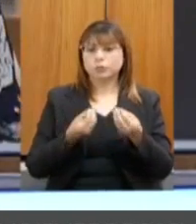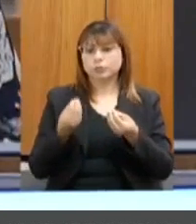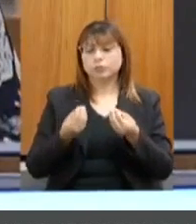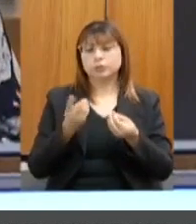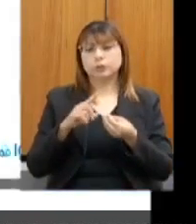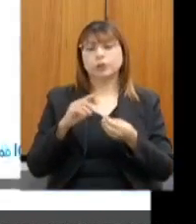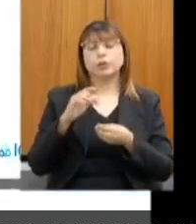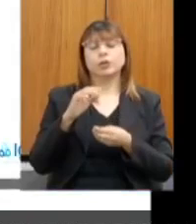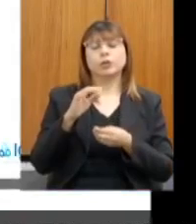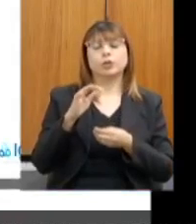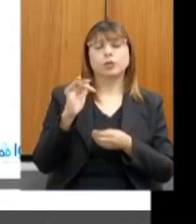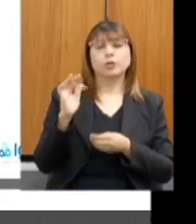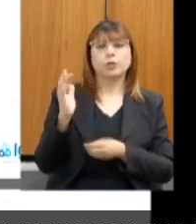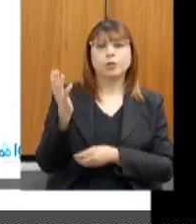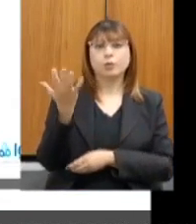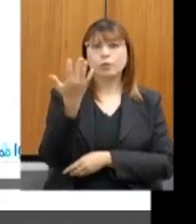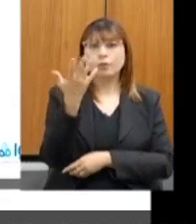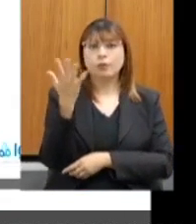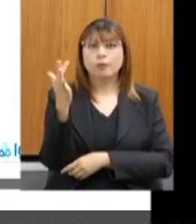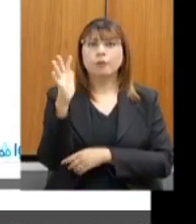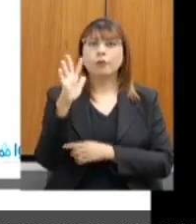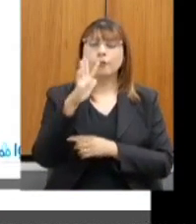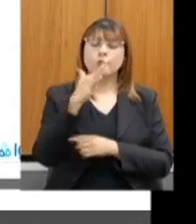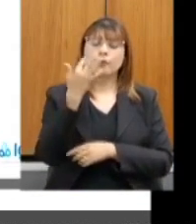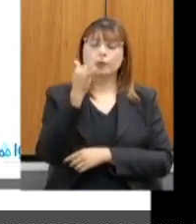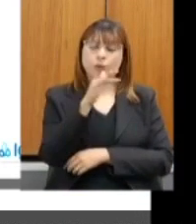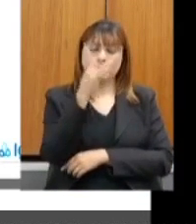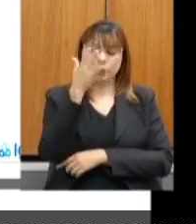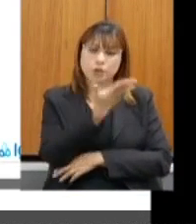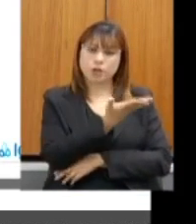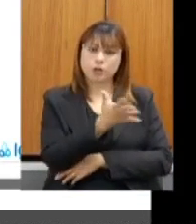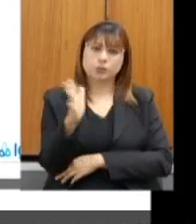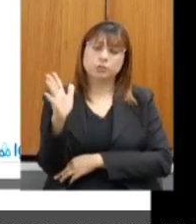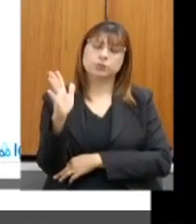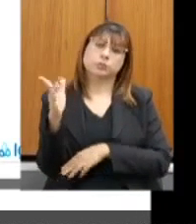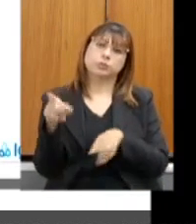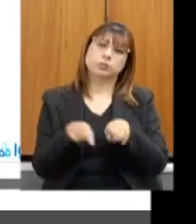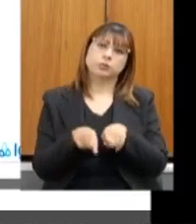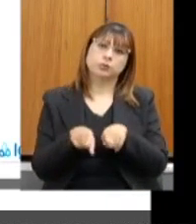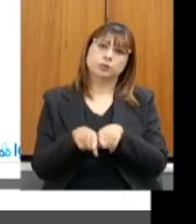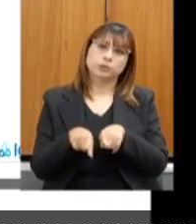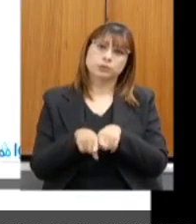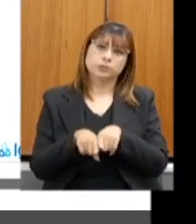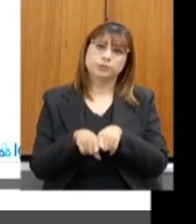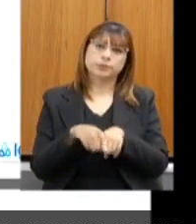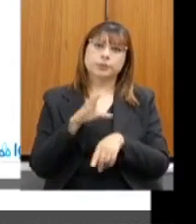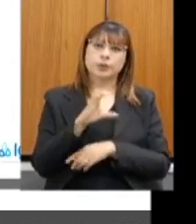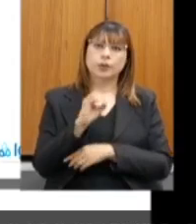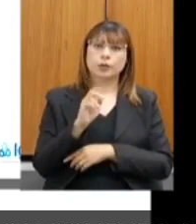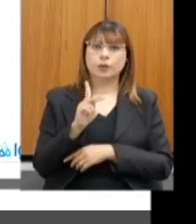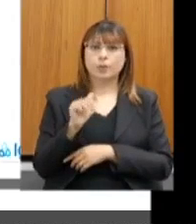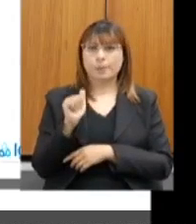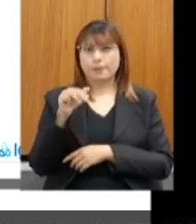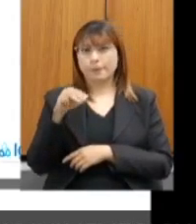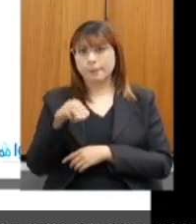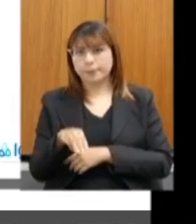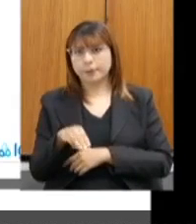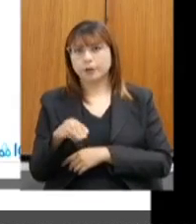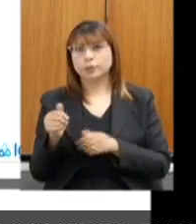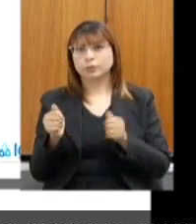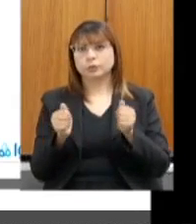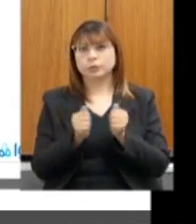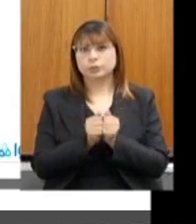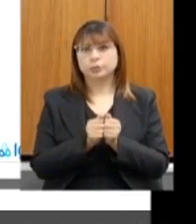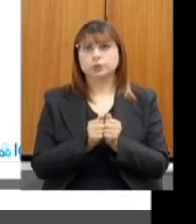SEI, que é um sistema público, suspendemos reuniões presenciais do COPAN e do Conselho Estadual de Recursos